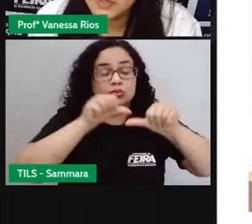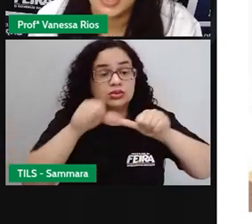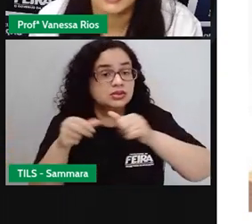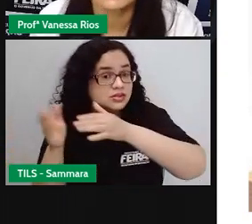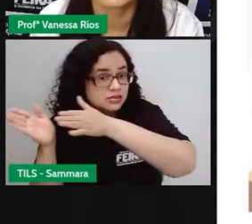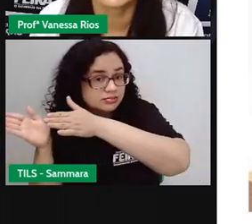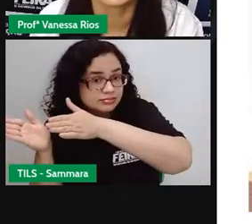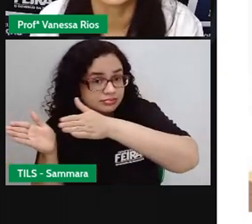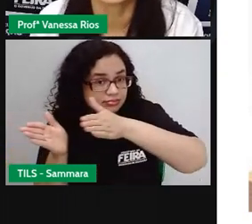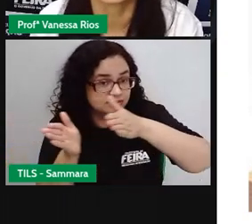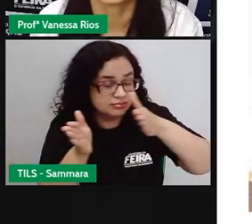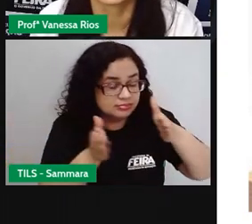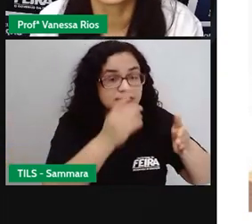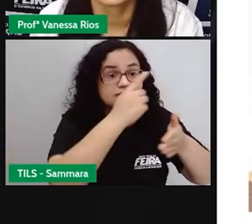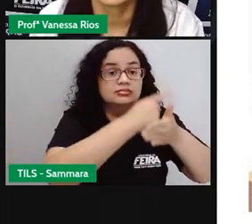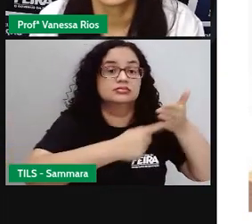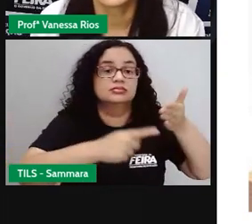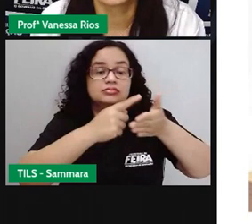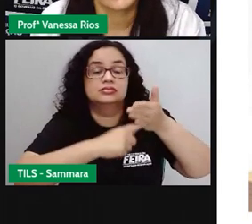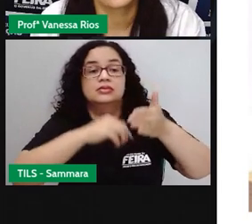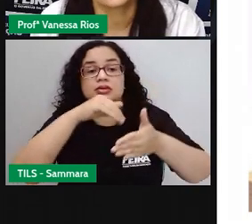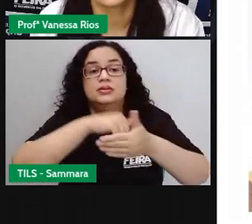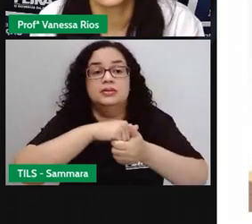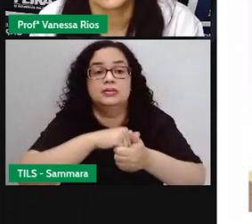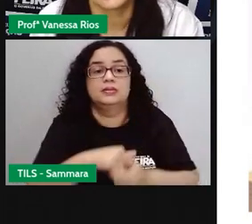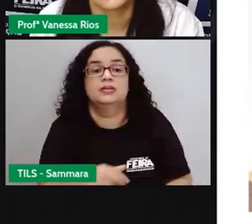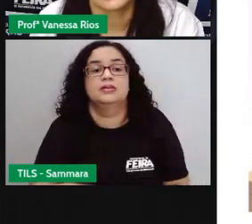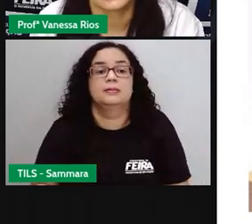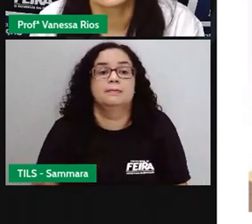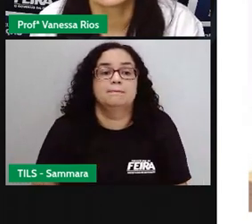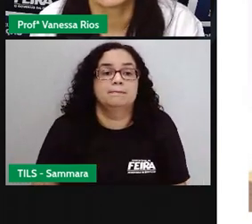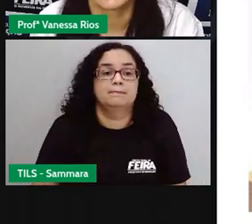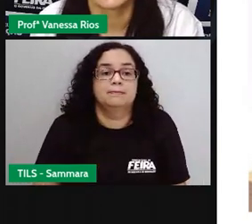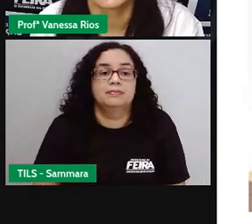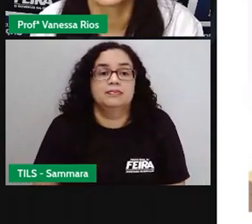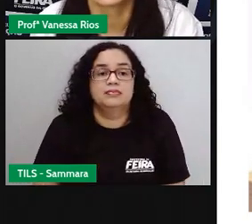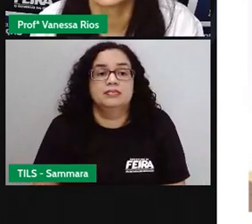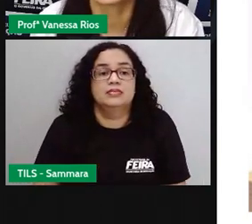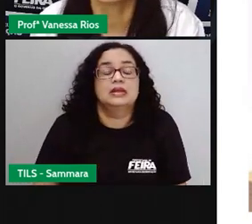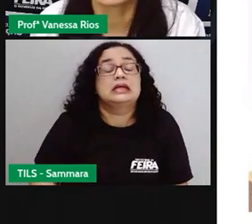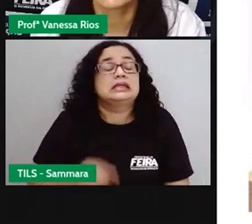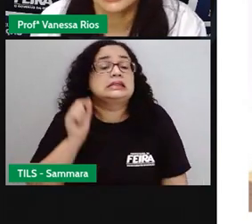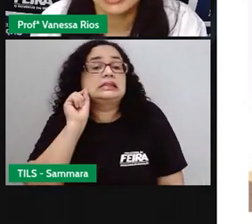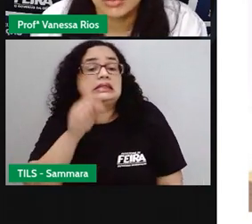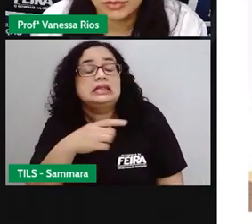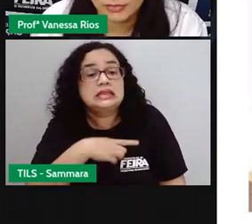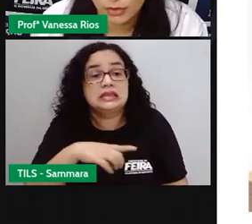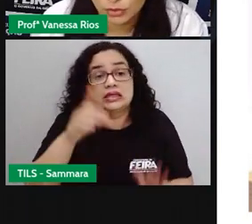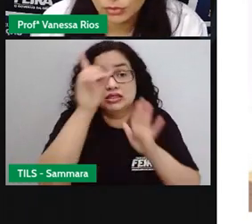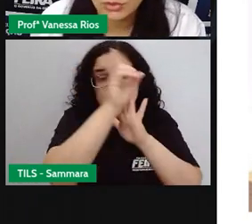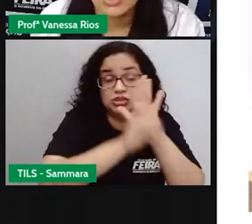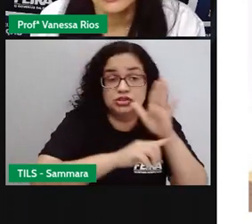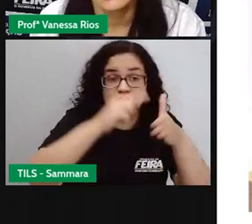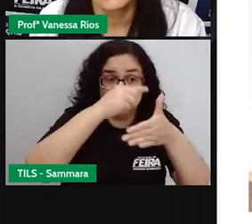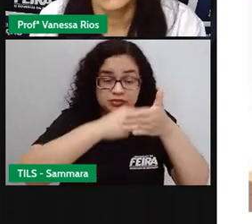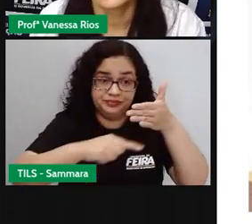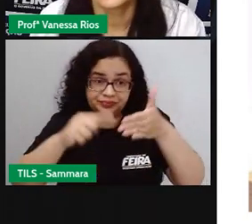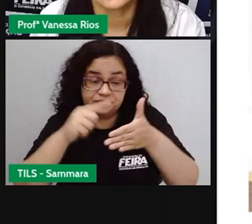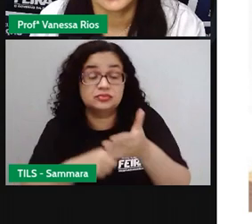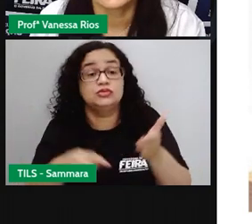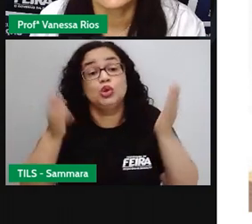do tempo em relação às eleições, principalmente em relação a quem tem o direito de voto.